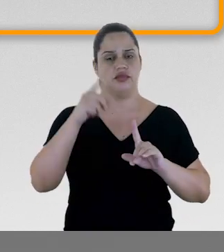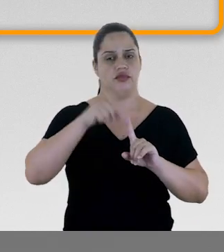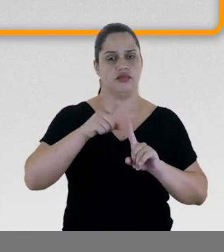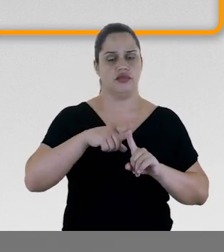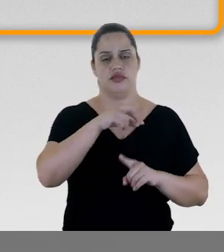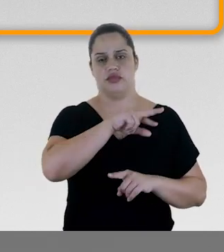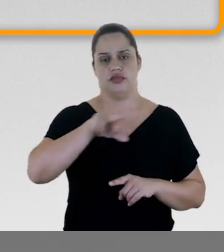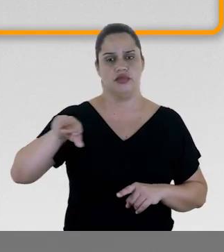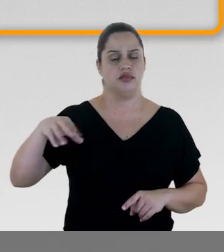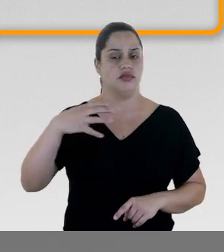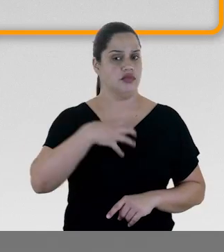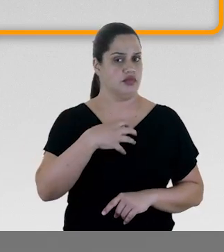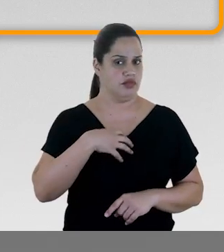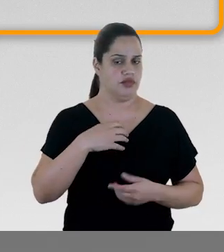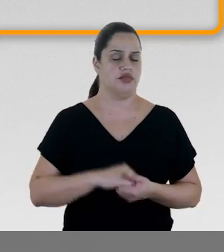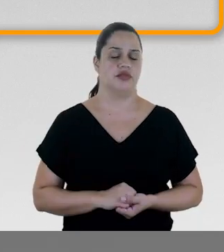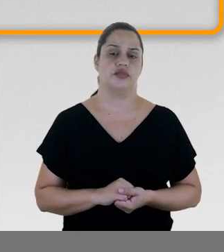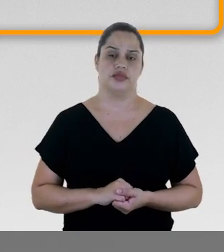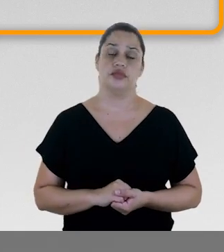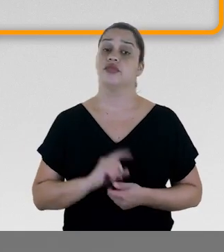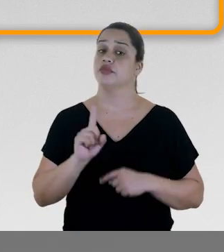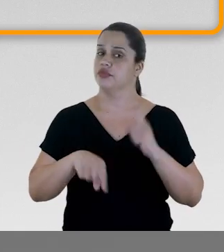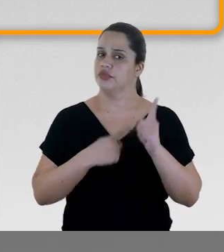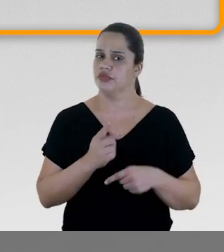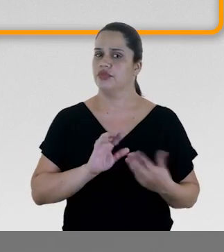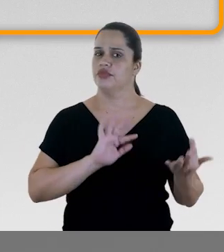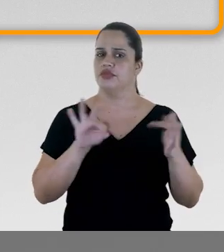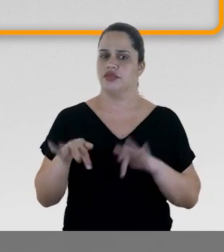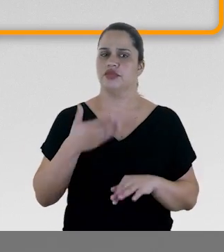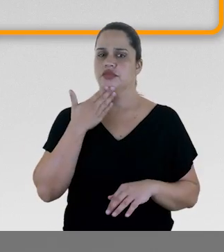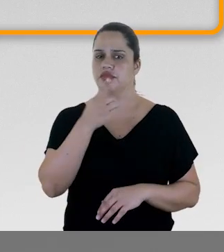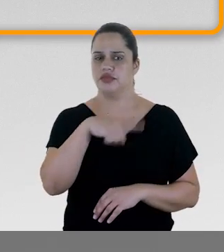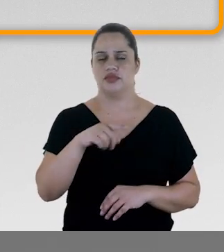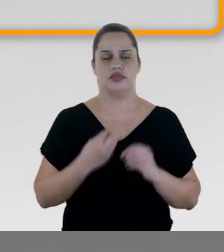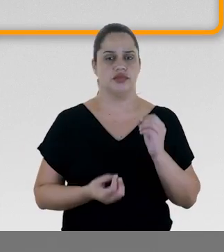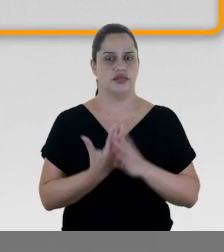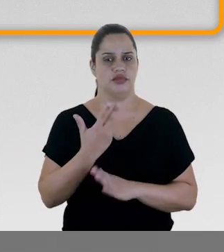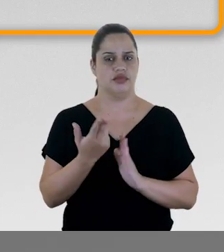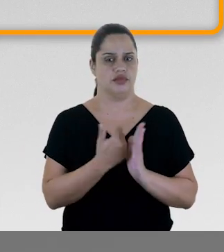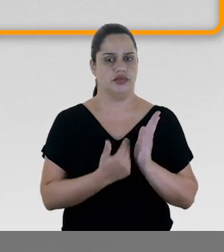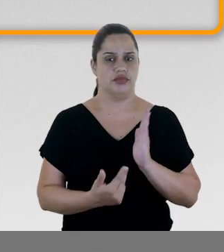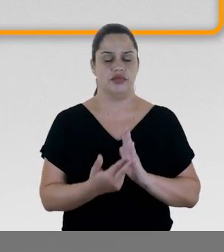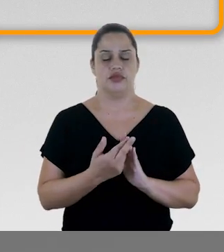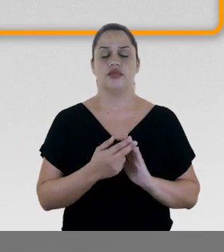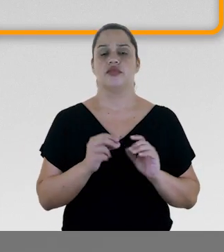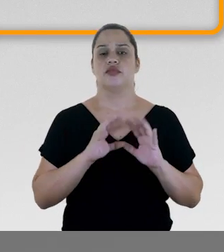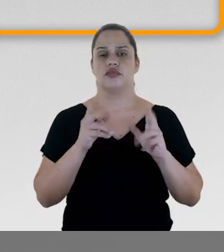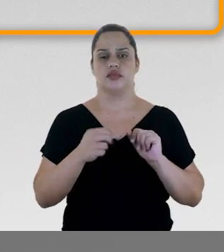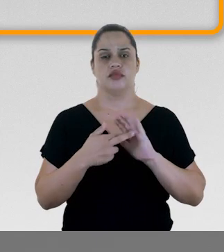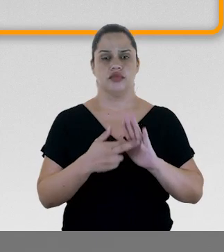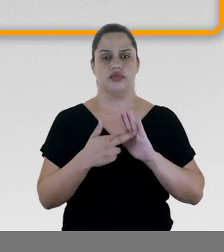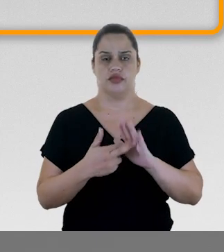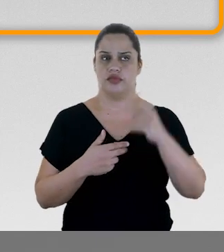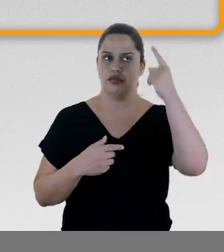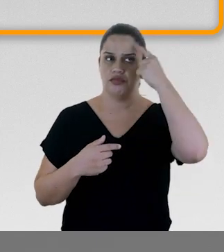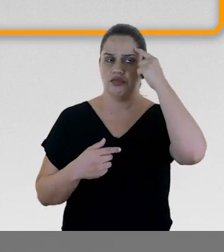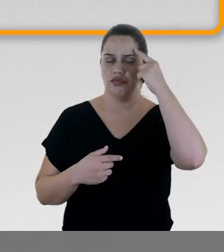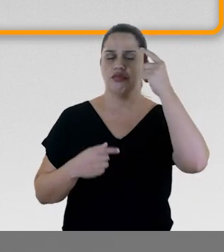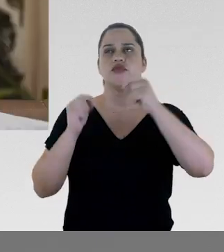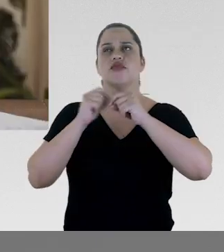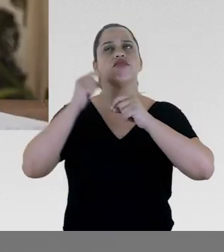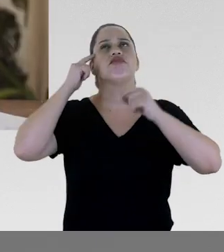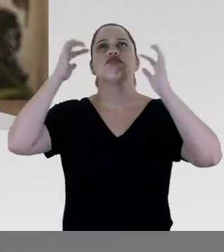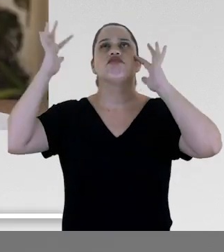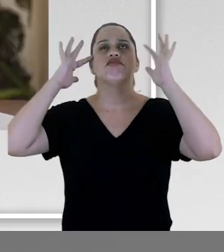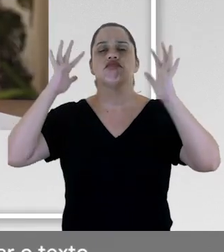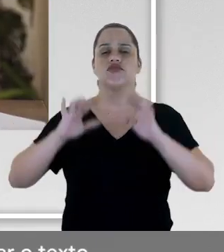tipos de sensação. Ao final, peça que eles criem um desenho com representações de seus pensamentos.